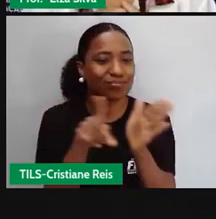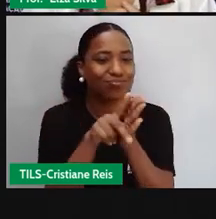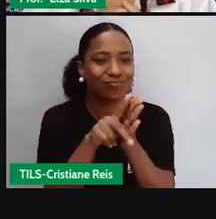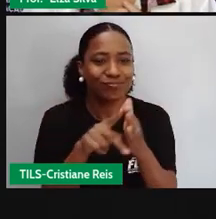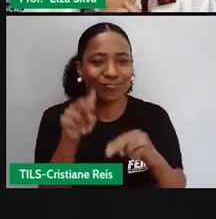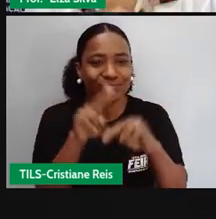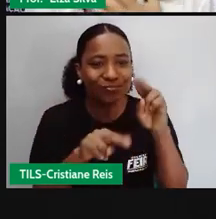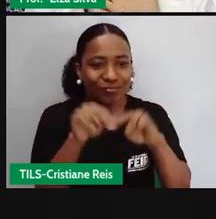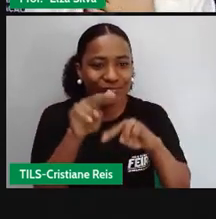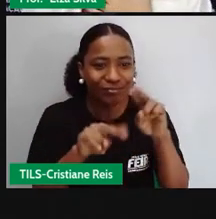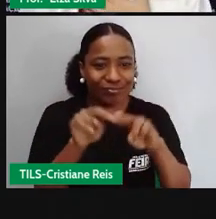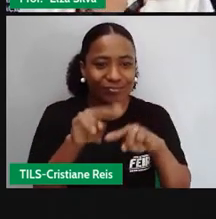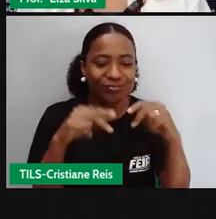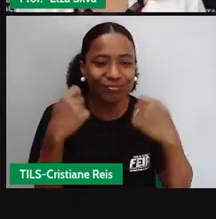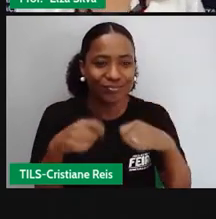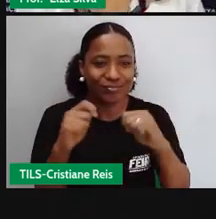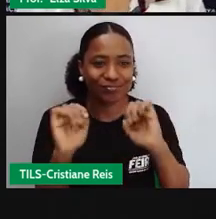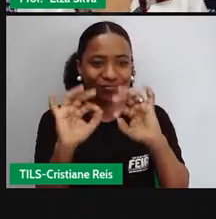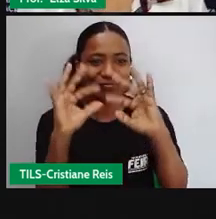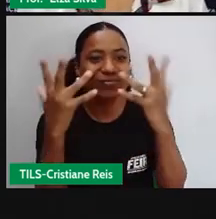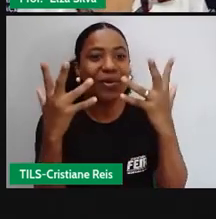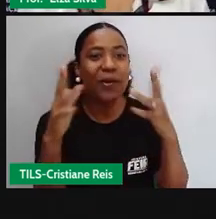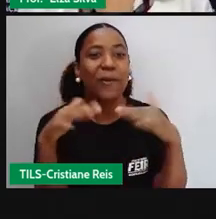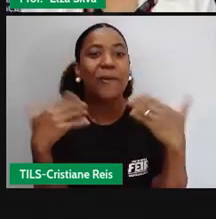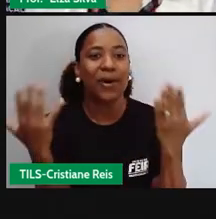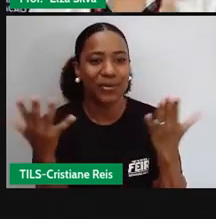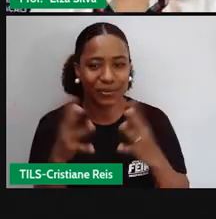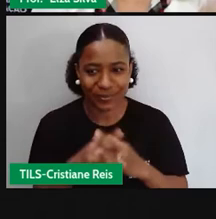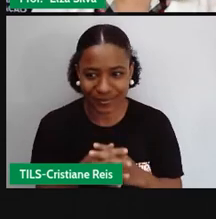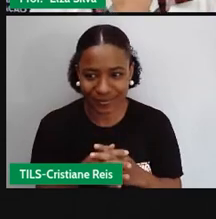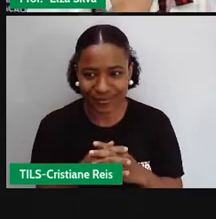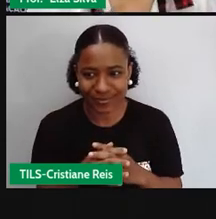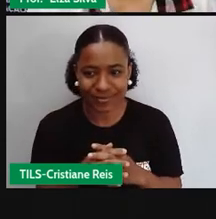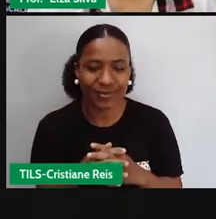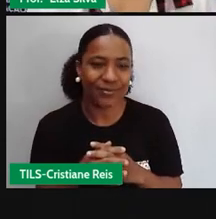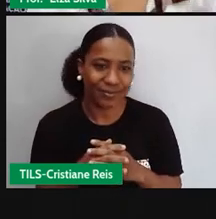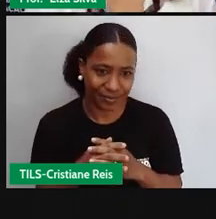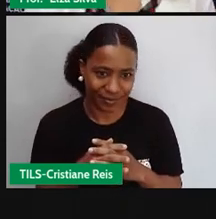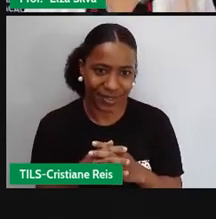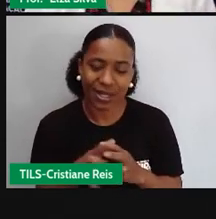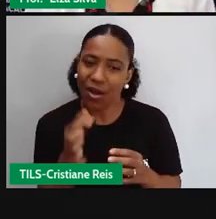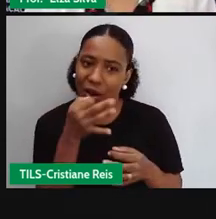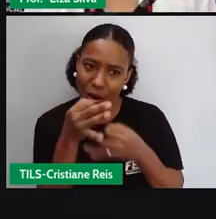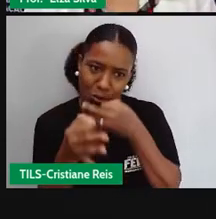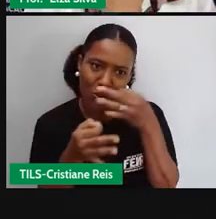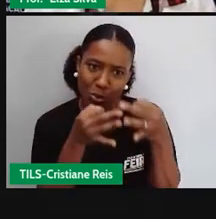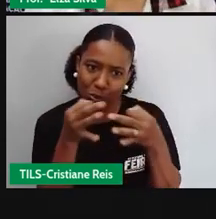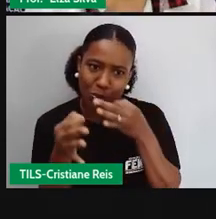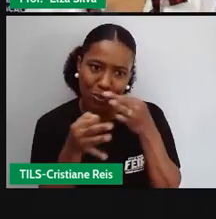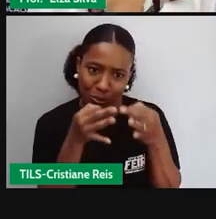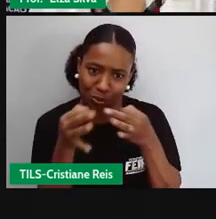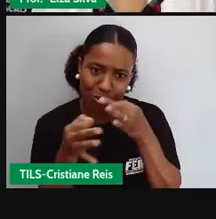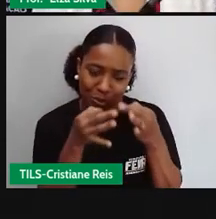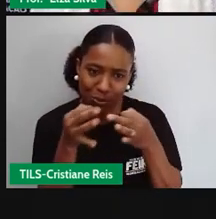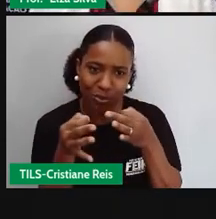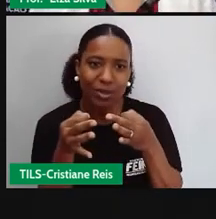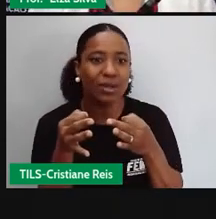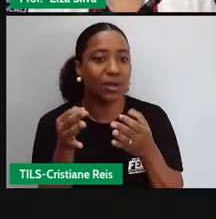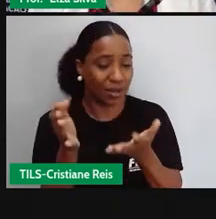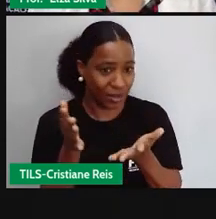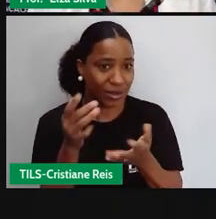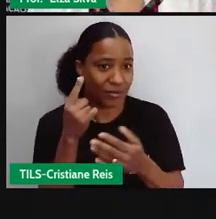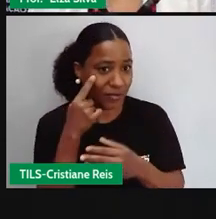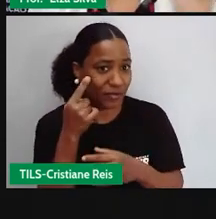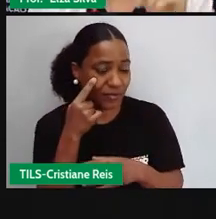para colocar nesta festa? Eu trago aqui algumas sugestões, mas é claro que vocês não podem se limitar às minhas